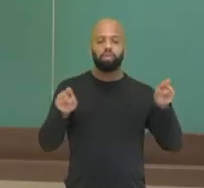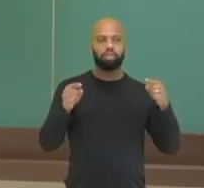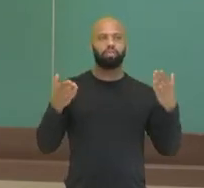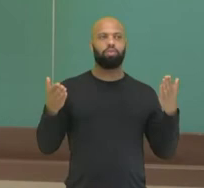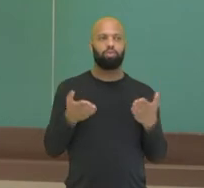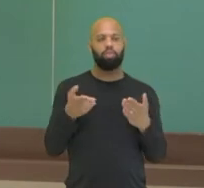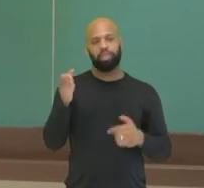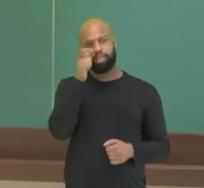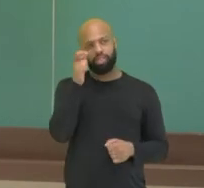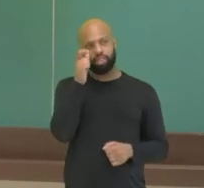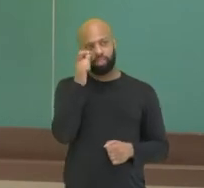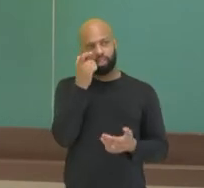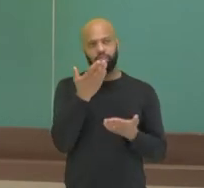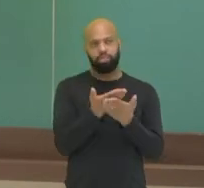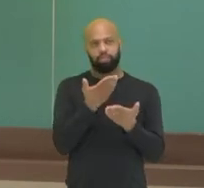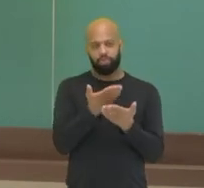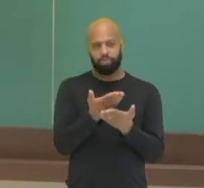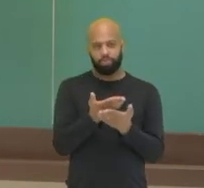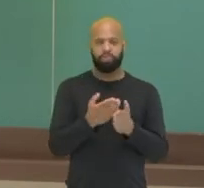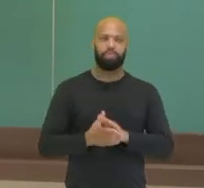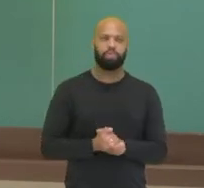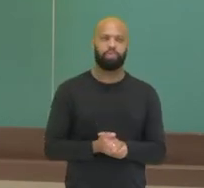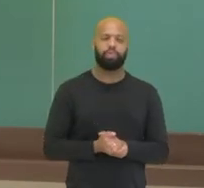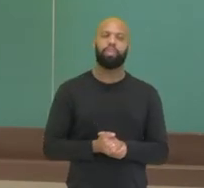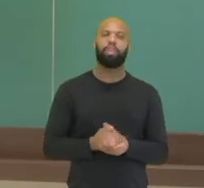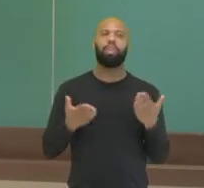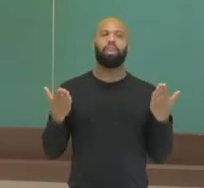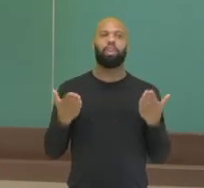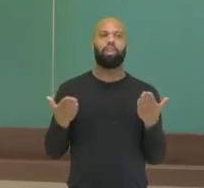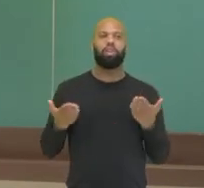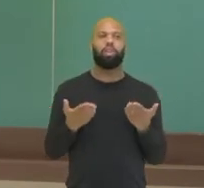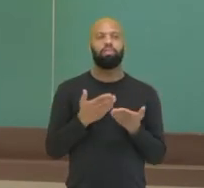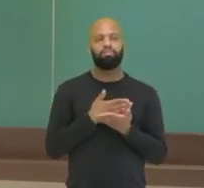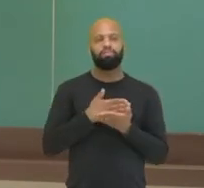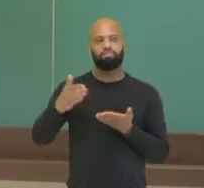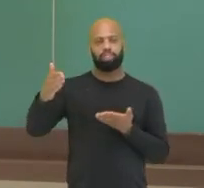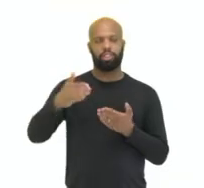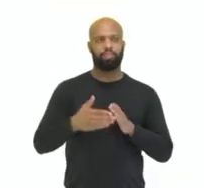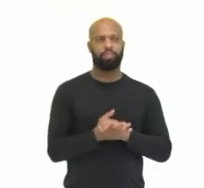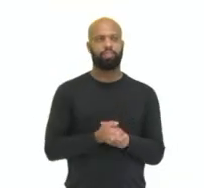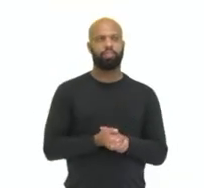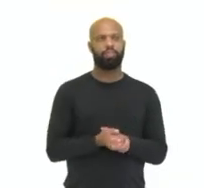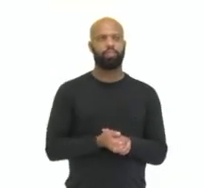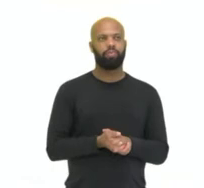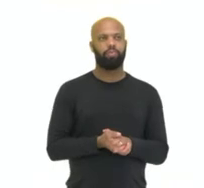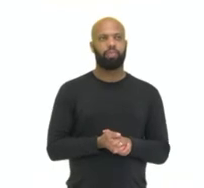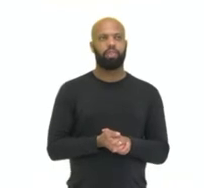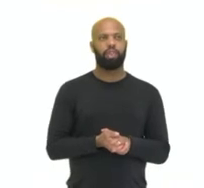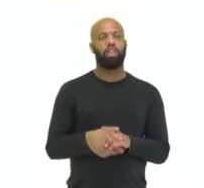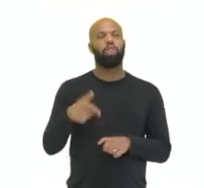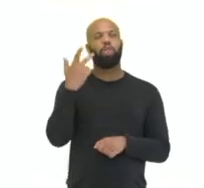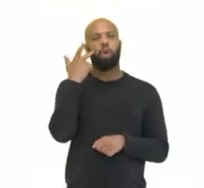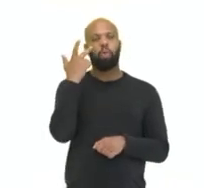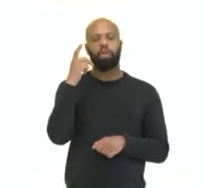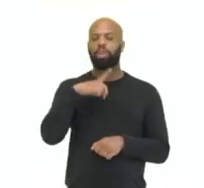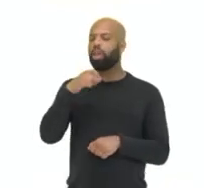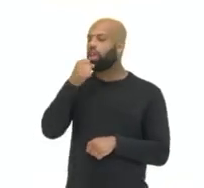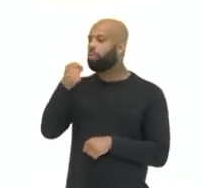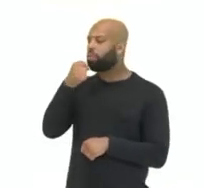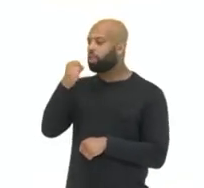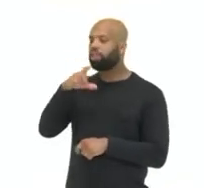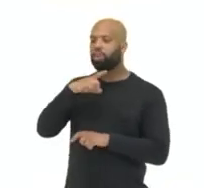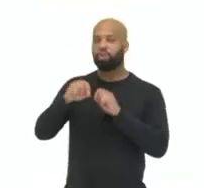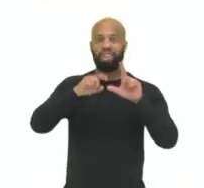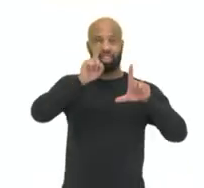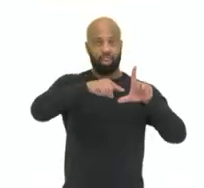assistindo as nossas videoaulas, ok? Então vamos ver aqui para início de conversa. É muito comum reportagens apresentarem